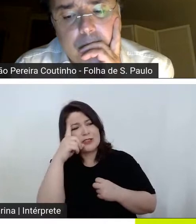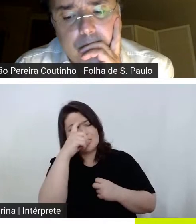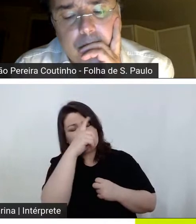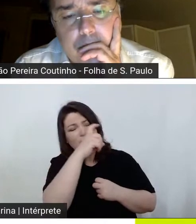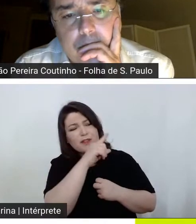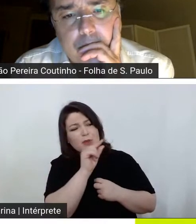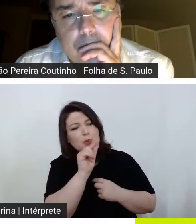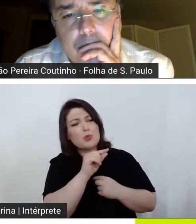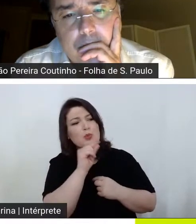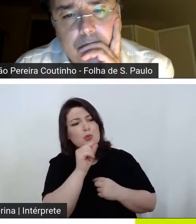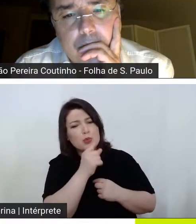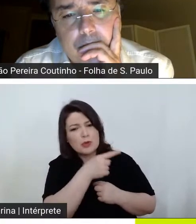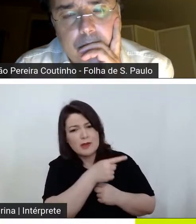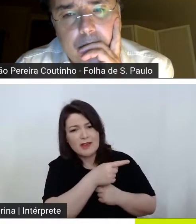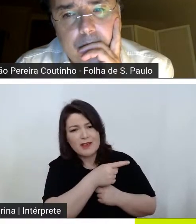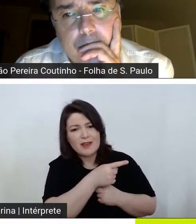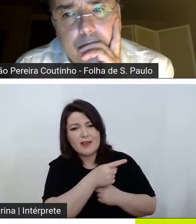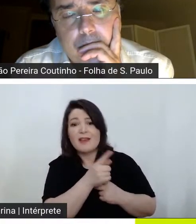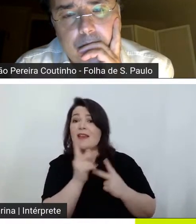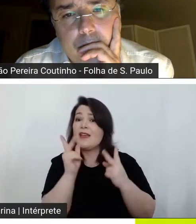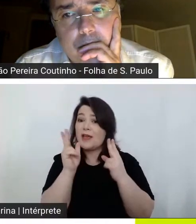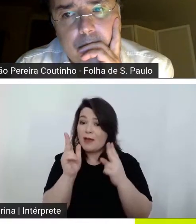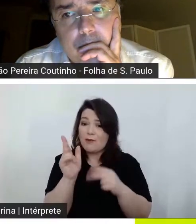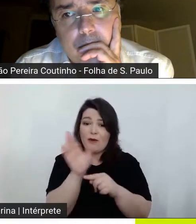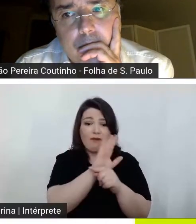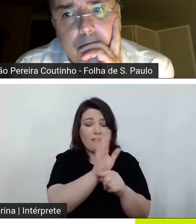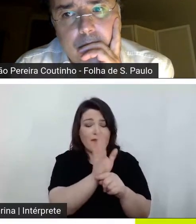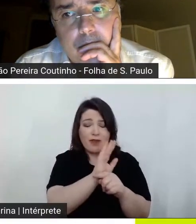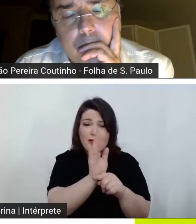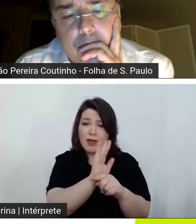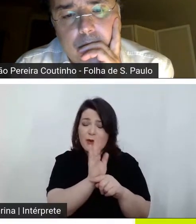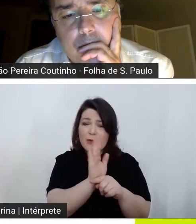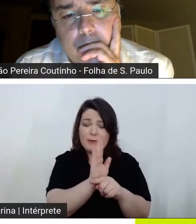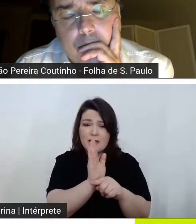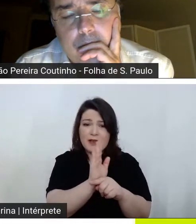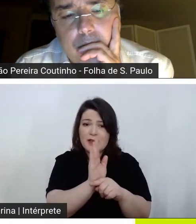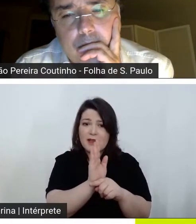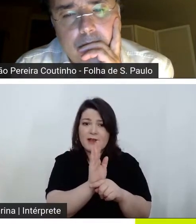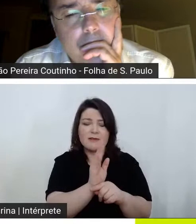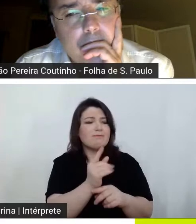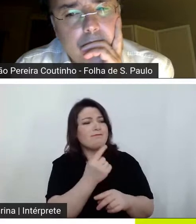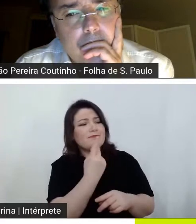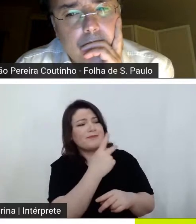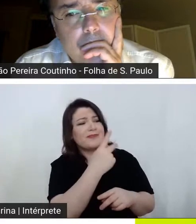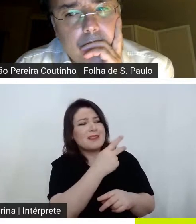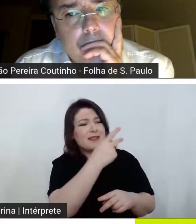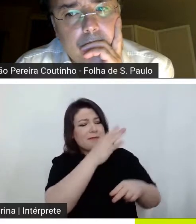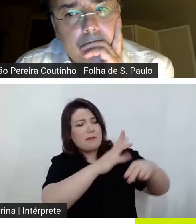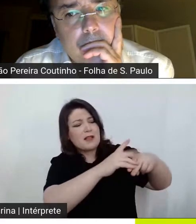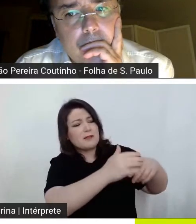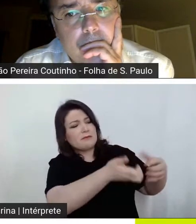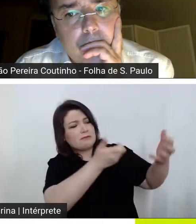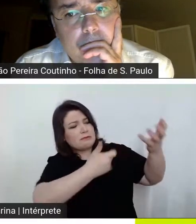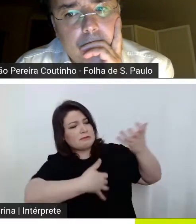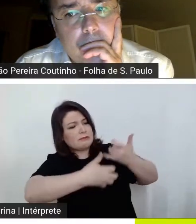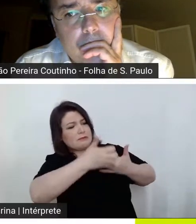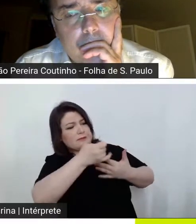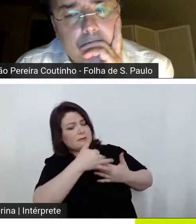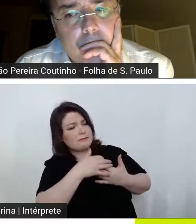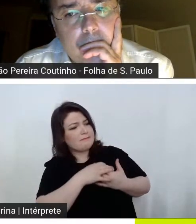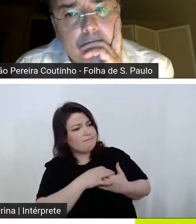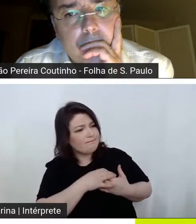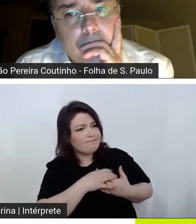do mesmo jeito que aconteceu no filme algum vestígio da história da